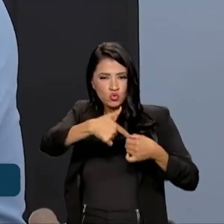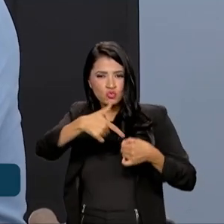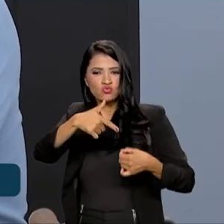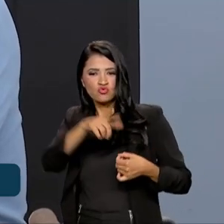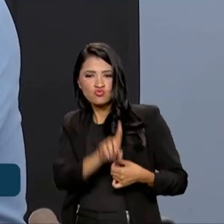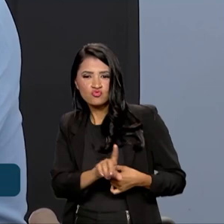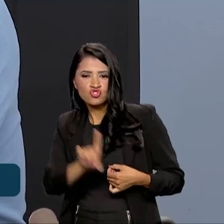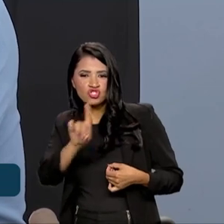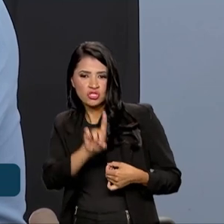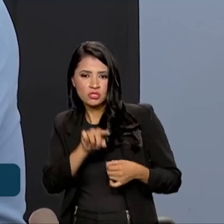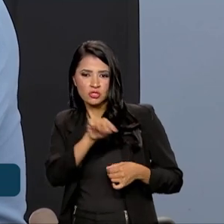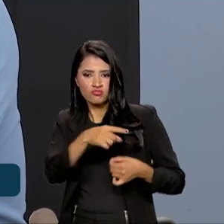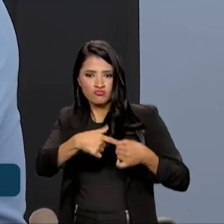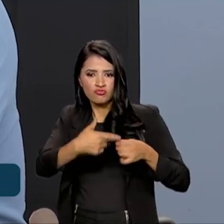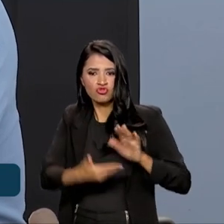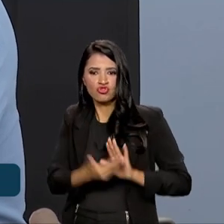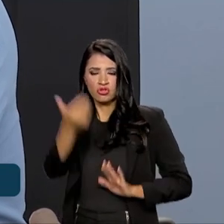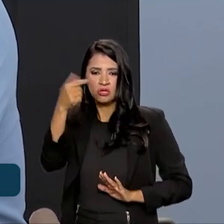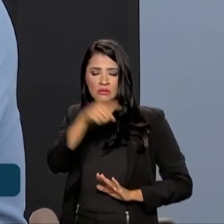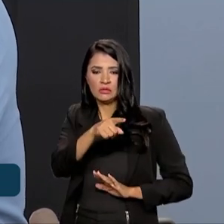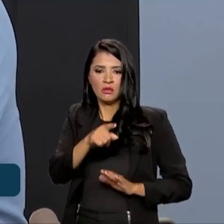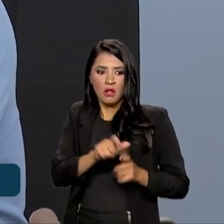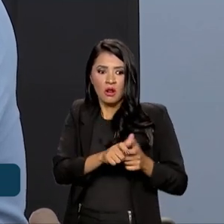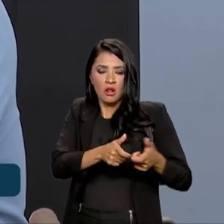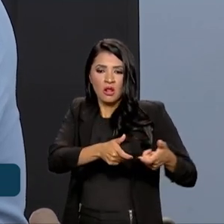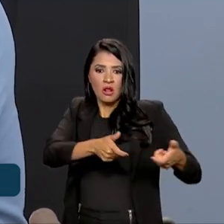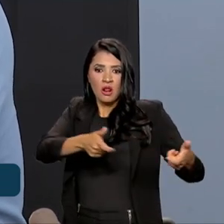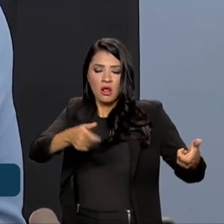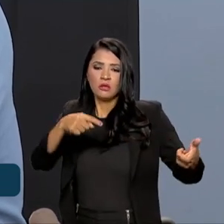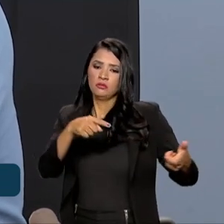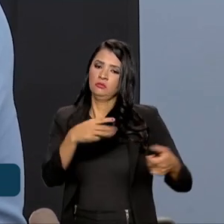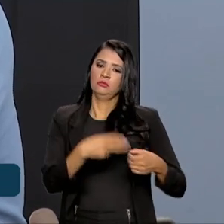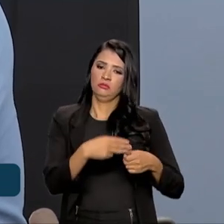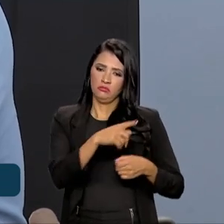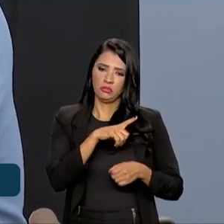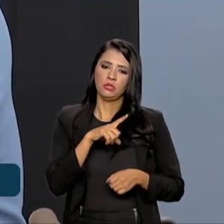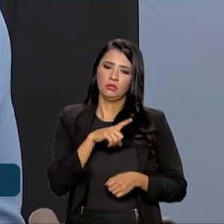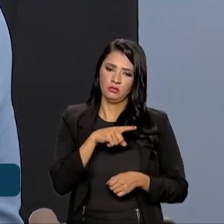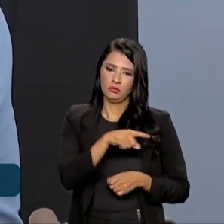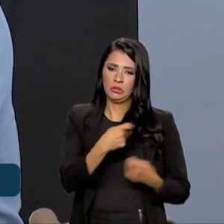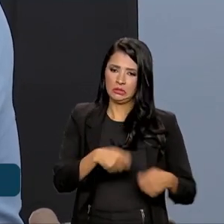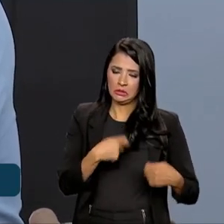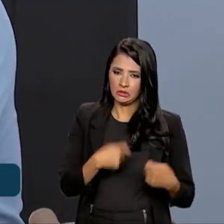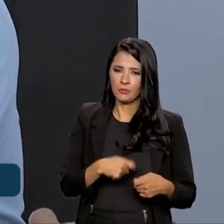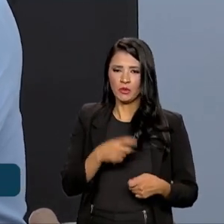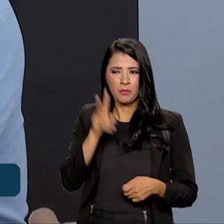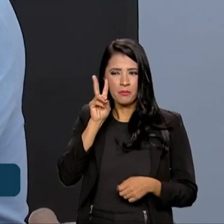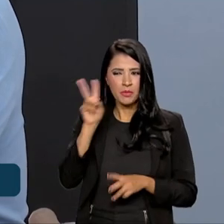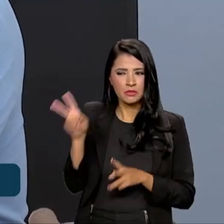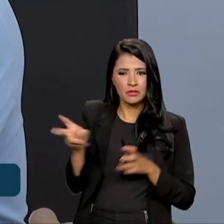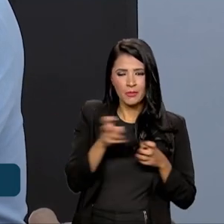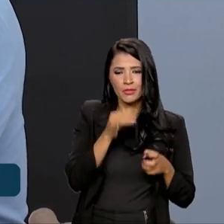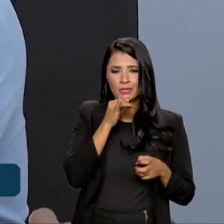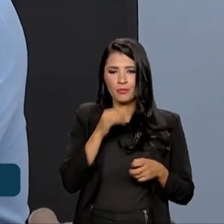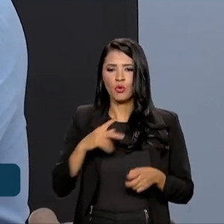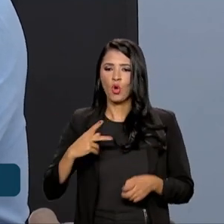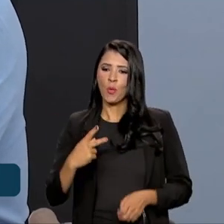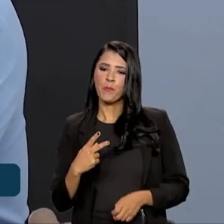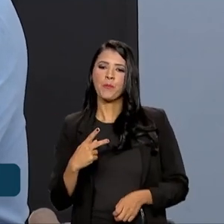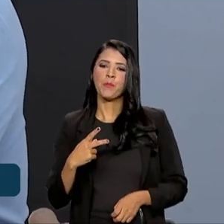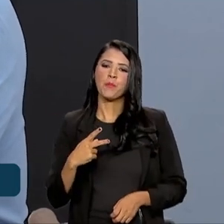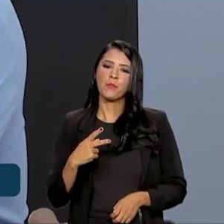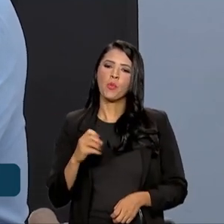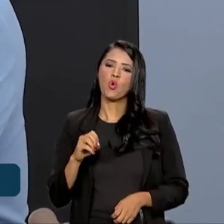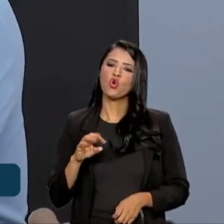demanda reprimida muito grande nos municípios. De modo que o que se observa nos históricos, por exemplo, quando se interligou Porto Velho, acho que foi em